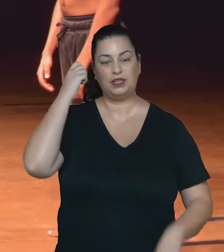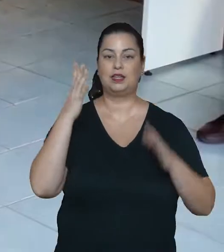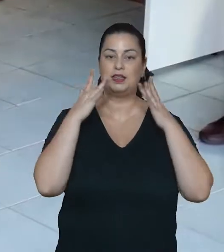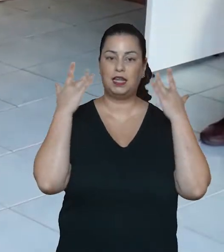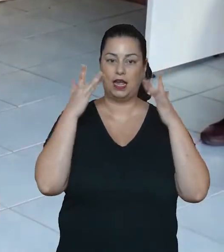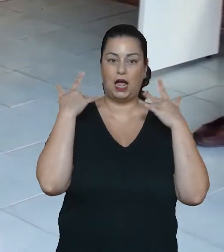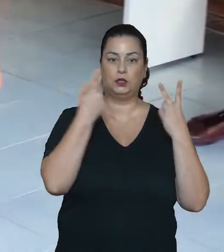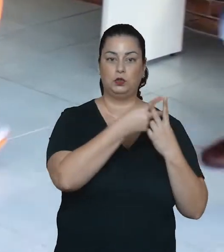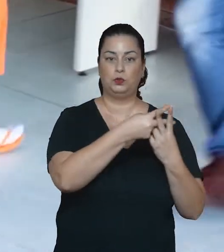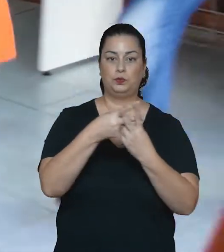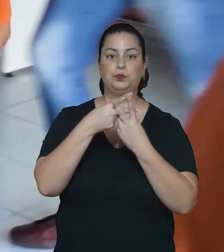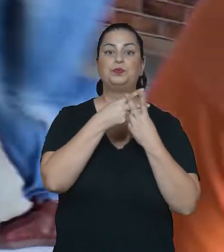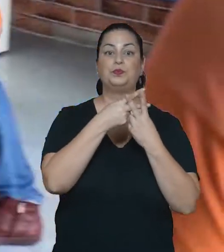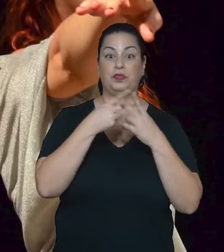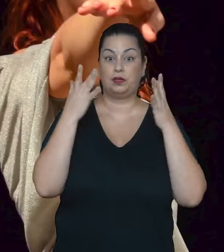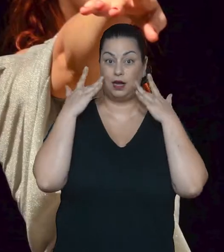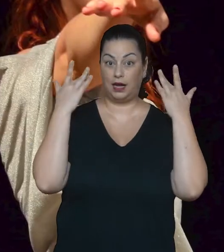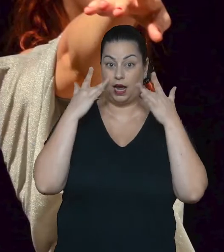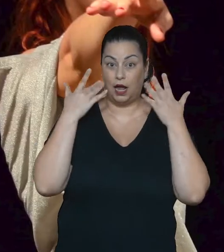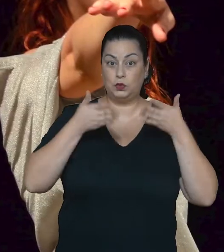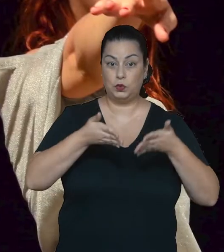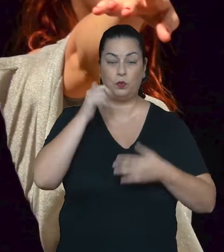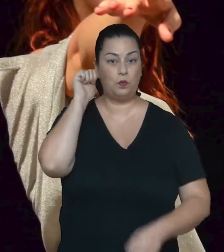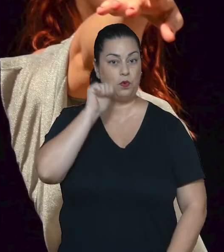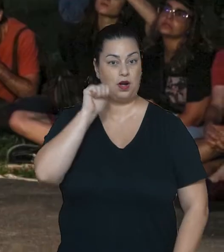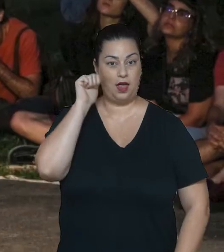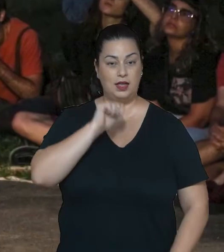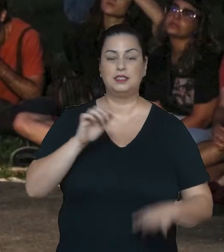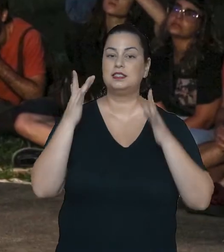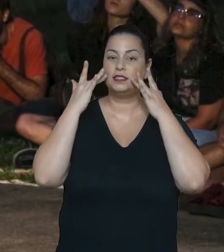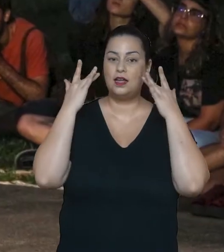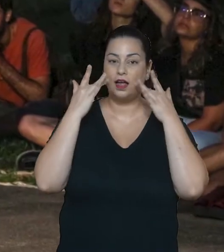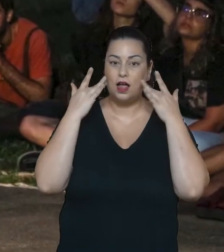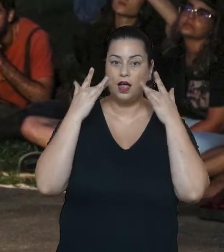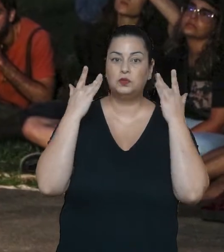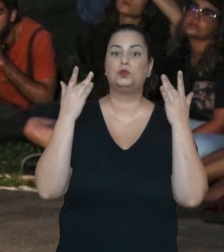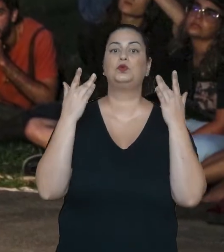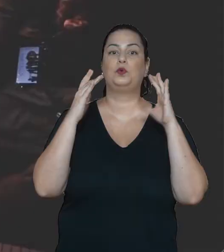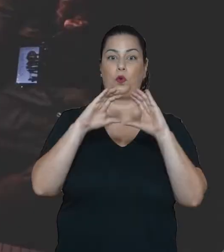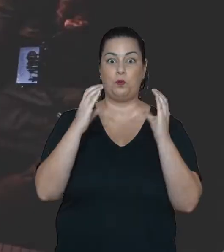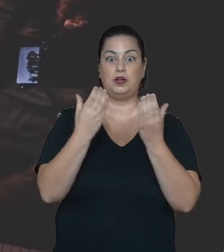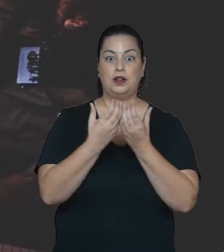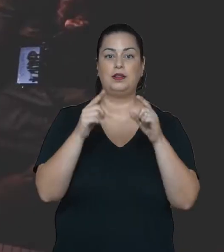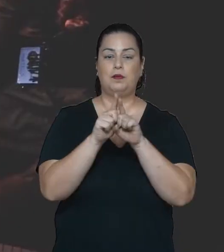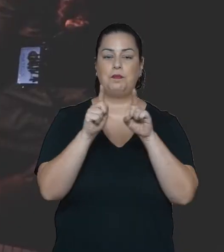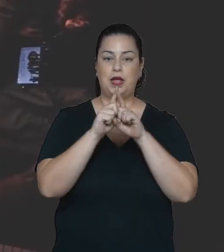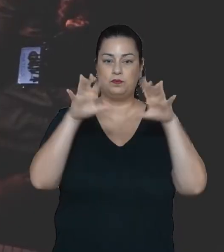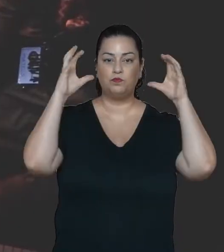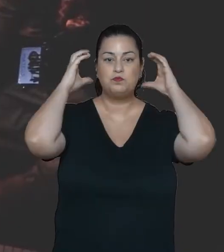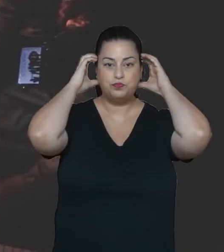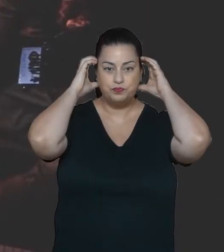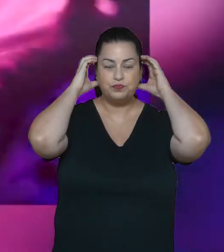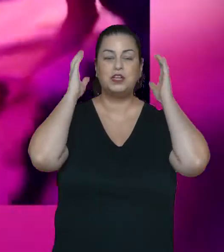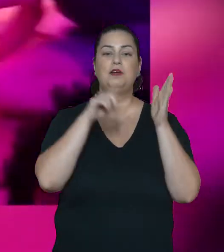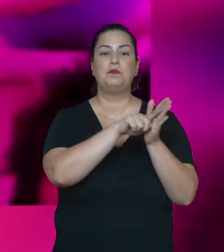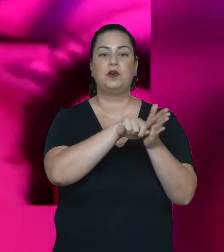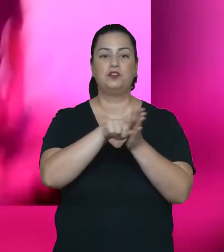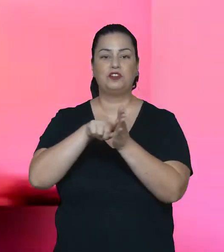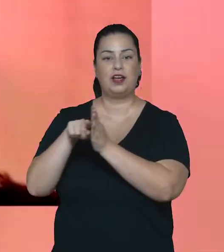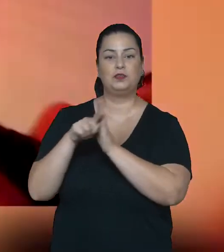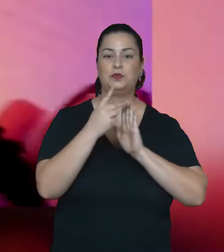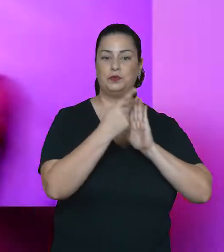negro, teatro em prisão, teatro de mulheres, teatro em comunidade, radiofonias e